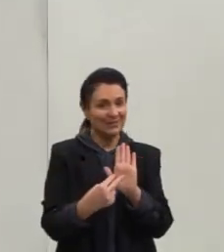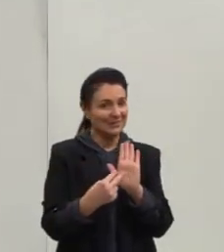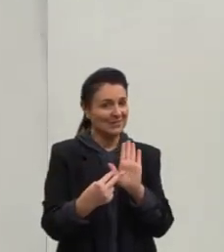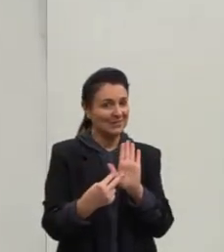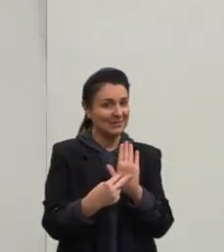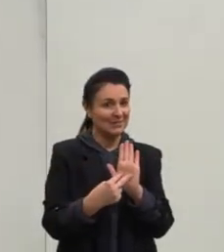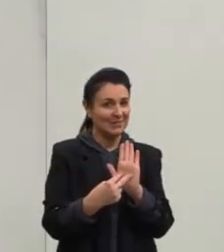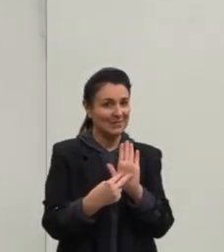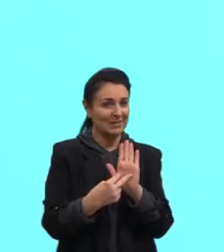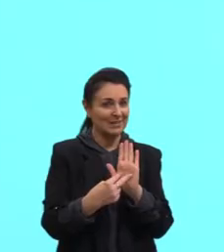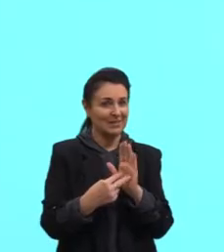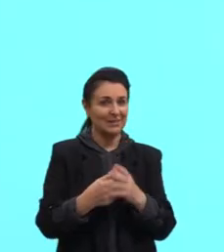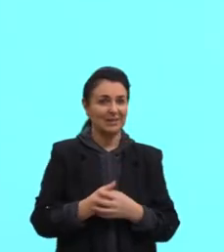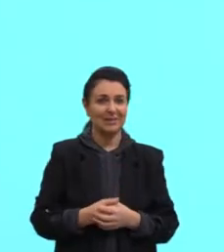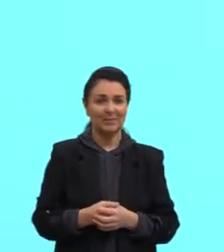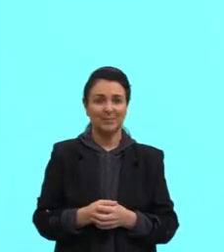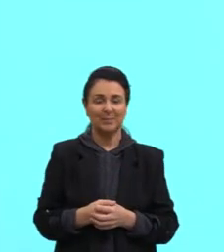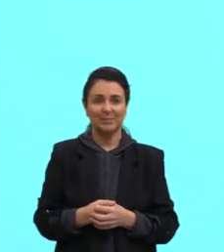aí.